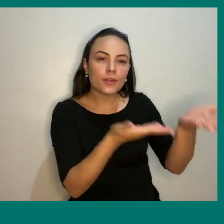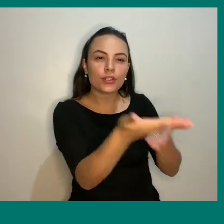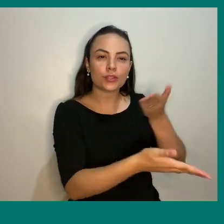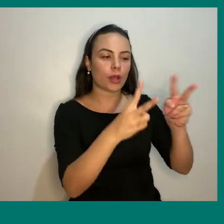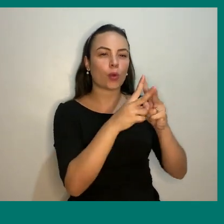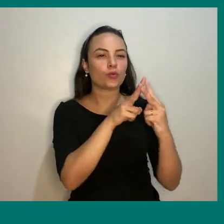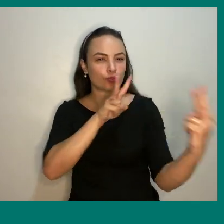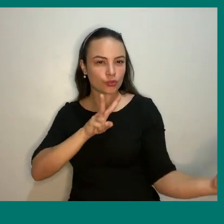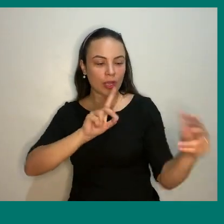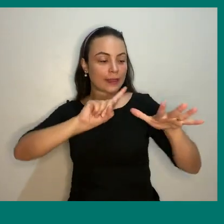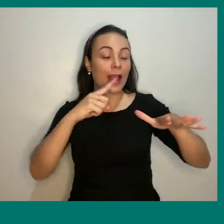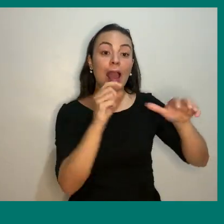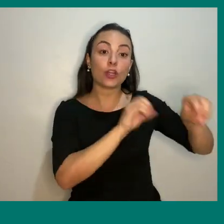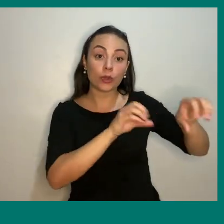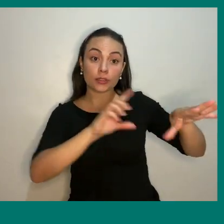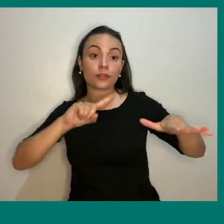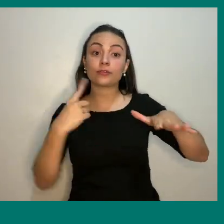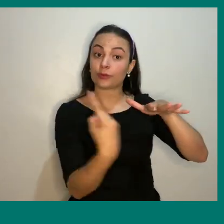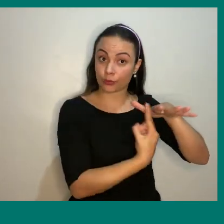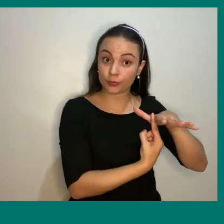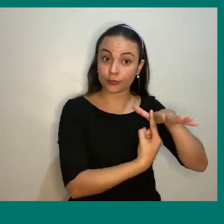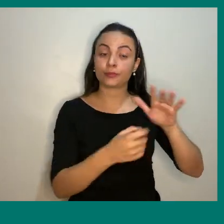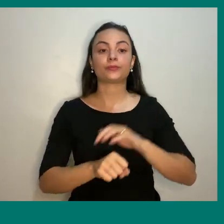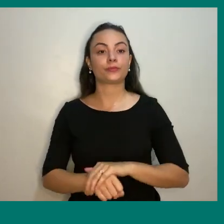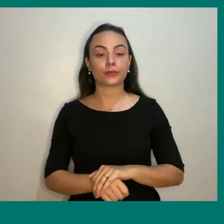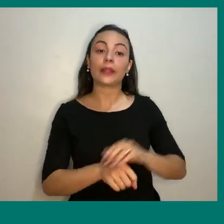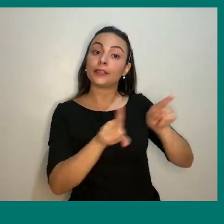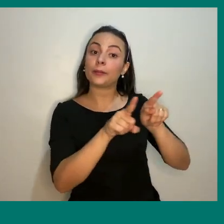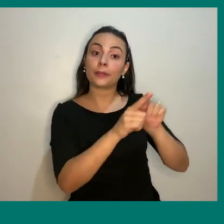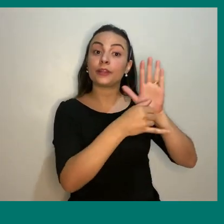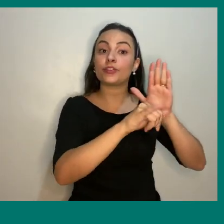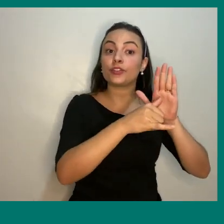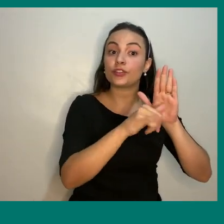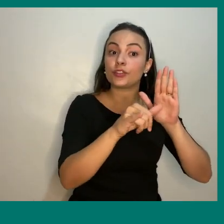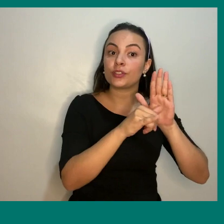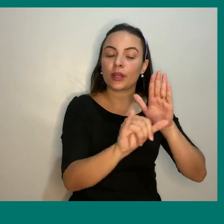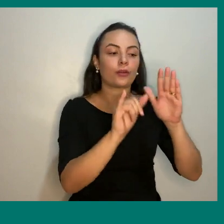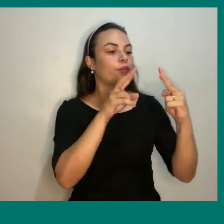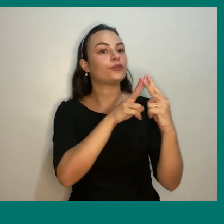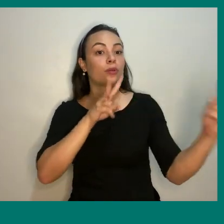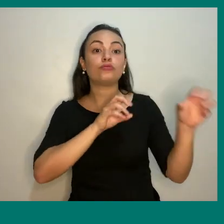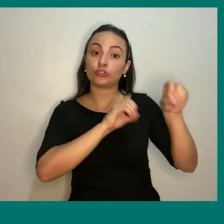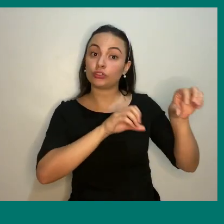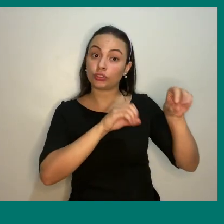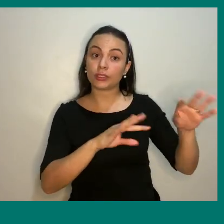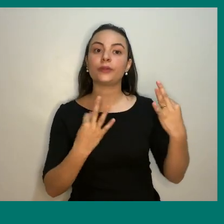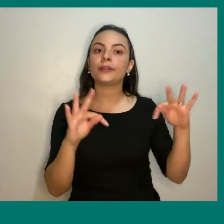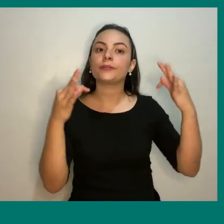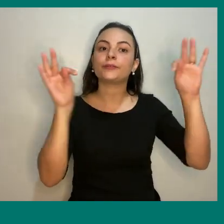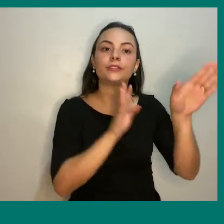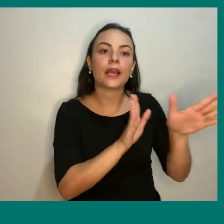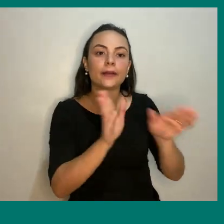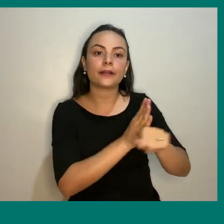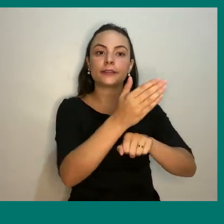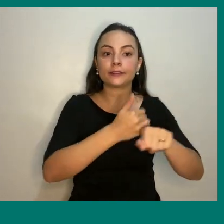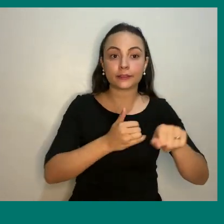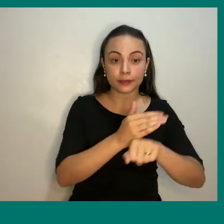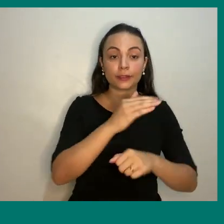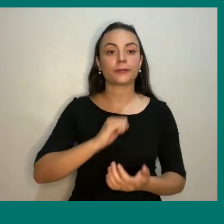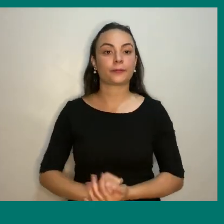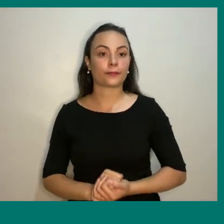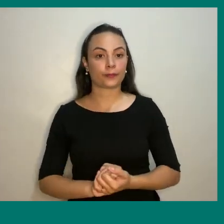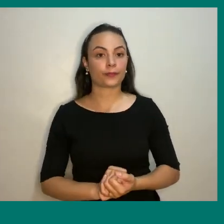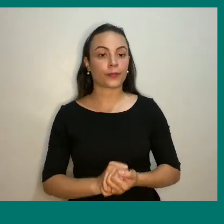principalmente editais de mediação na educação inclusiva. Edital de mediação virtual de ensino.